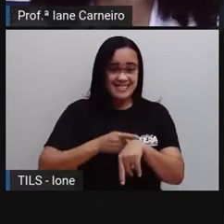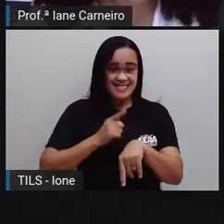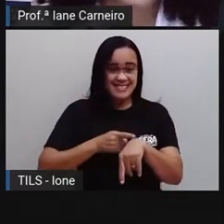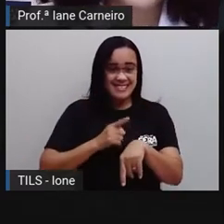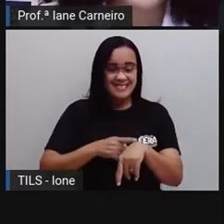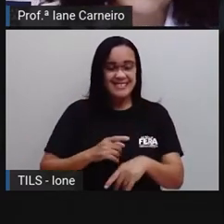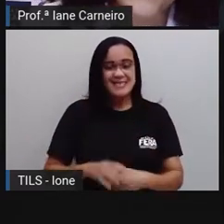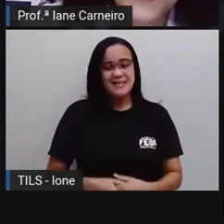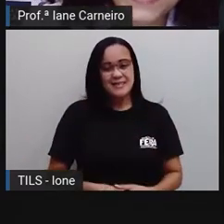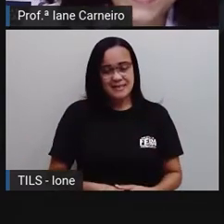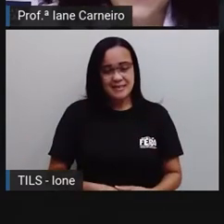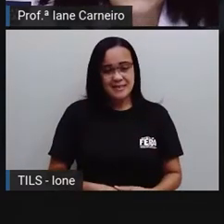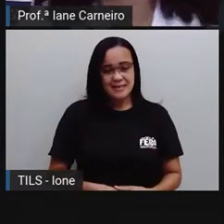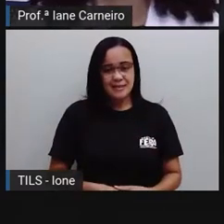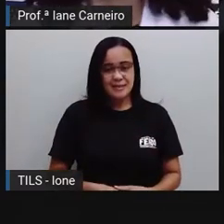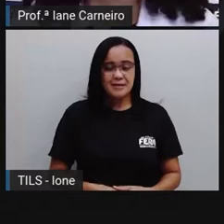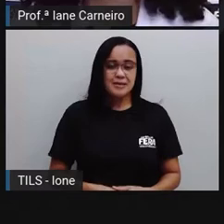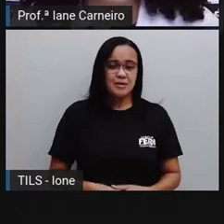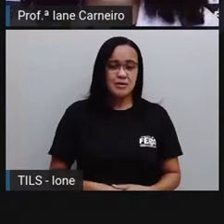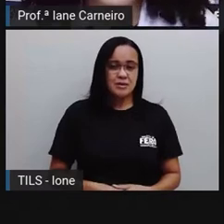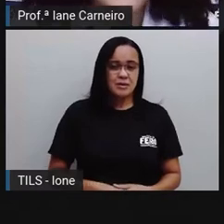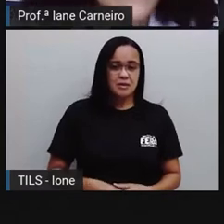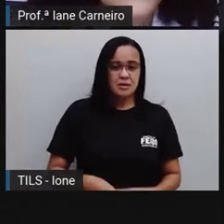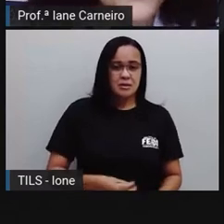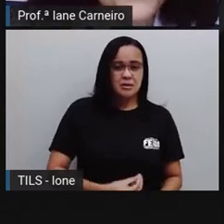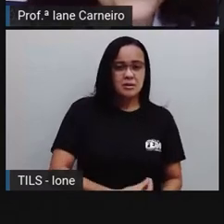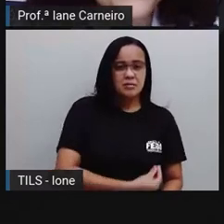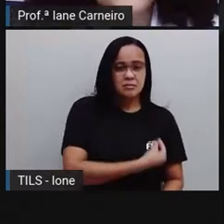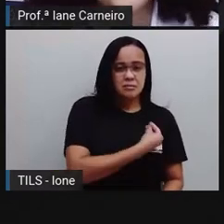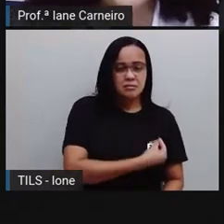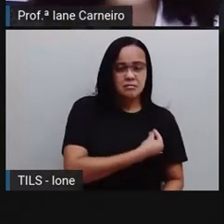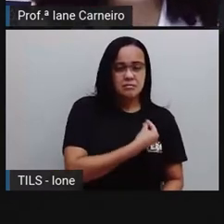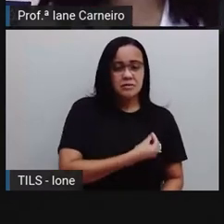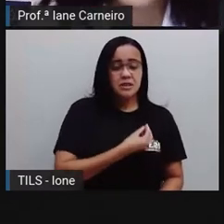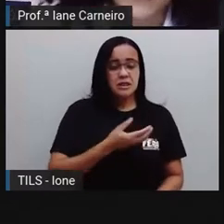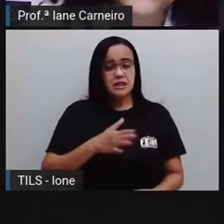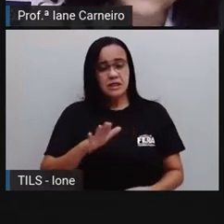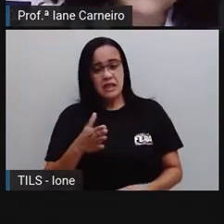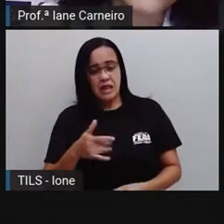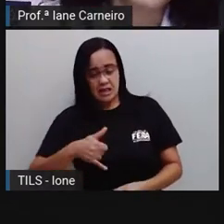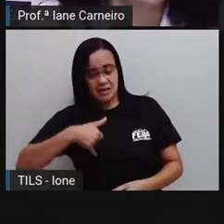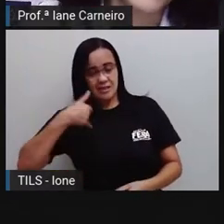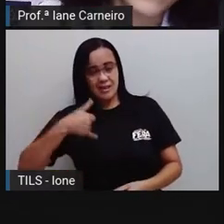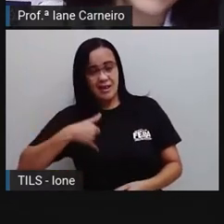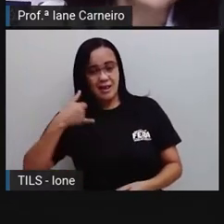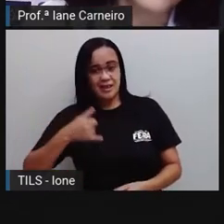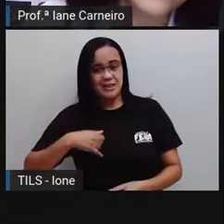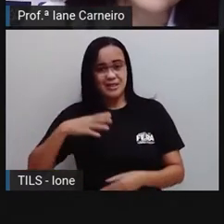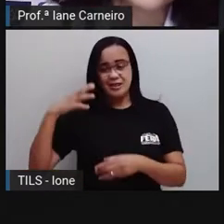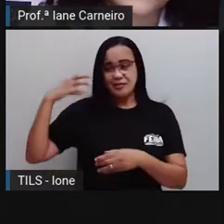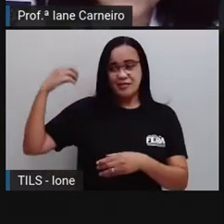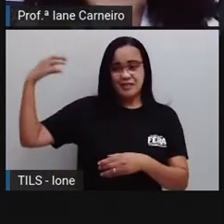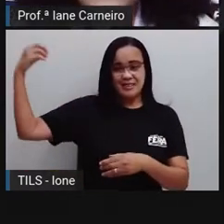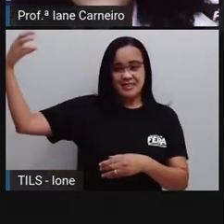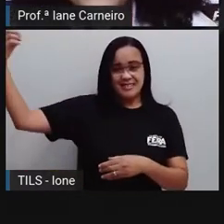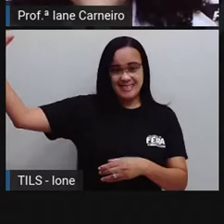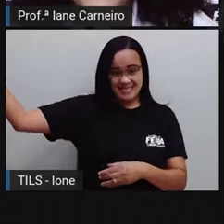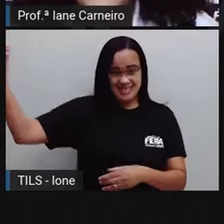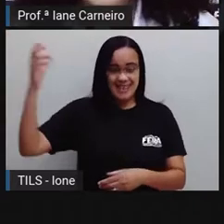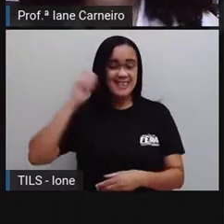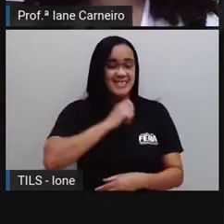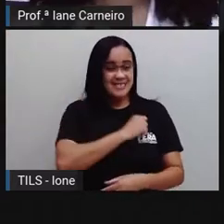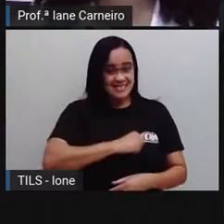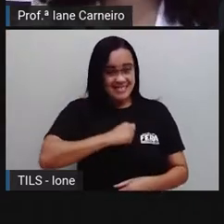No meio da vida, a gente tem meia-idade. No meio da viagem, tem quem já sinta saudade.